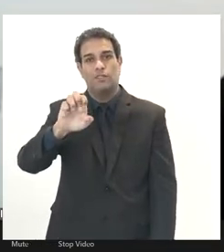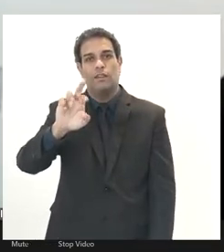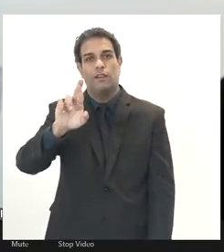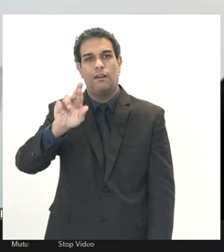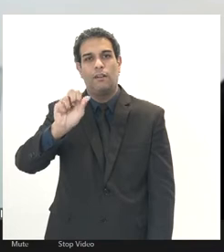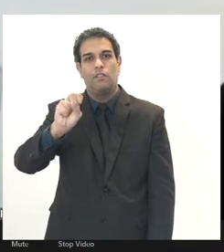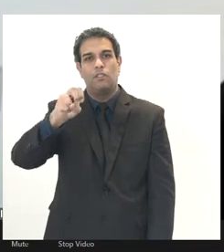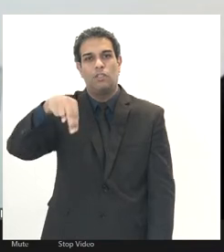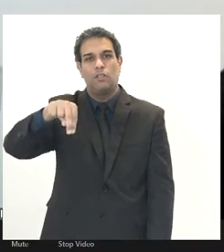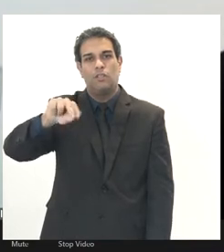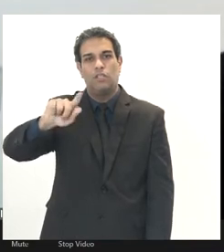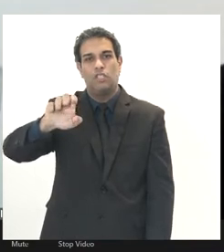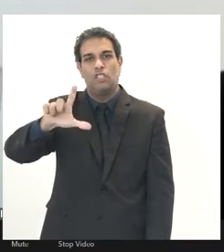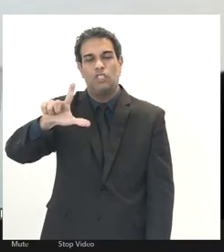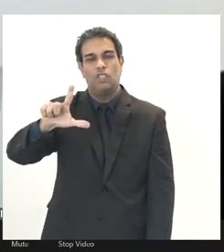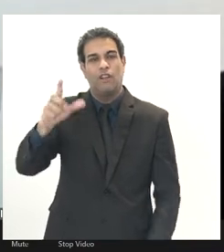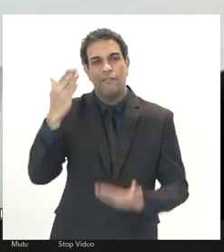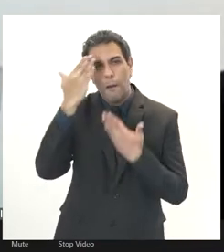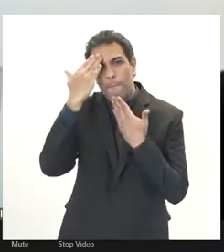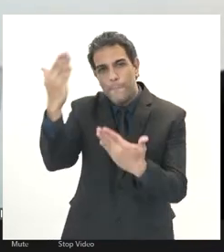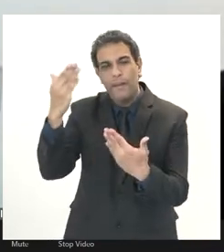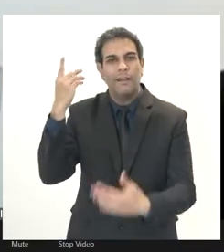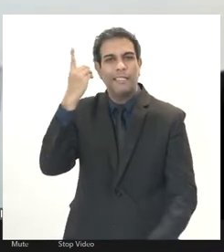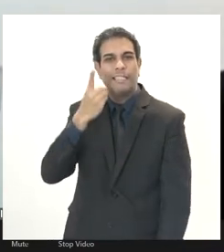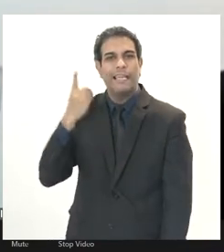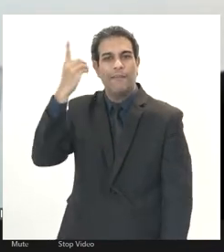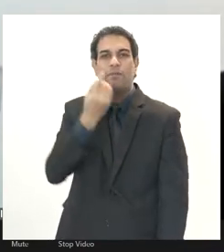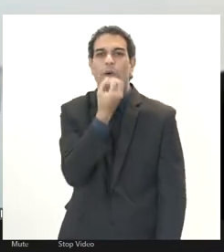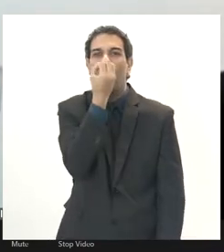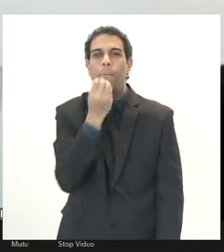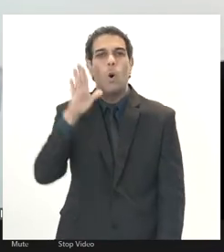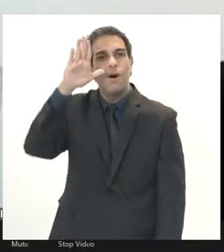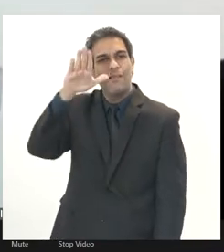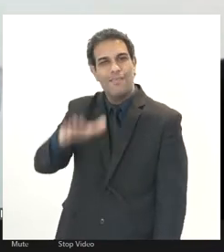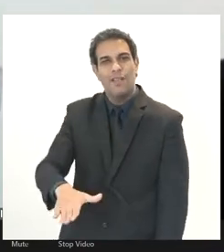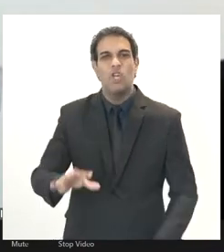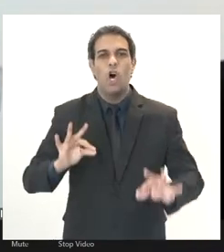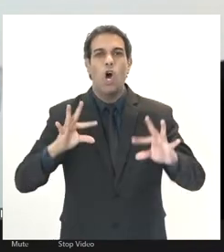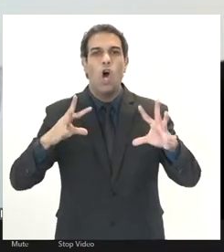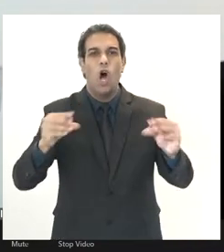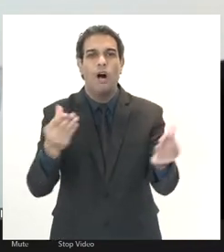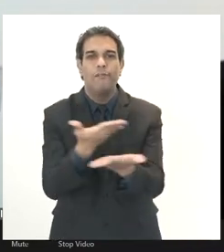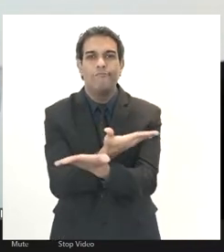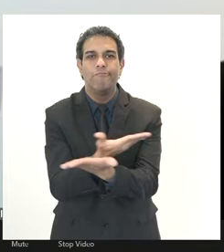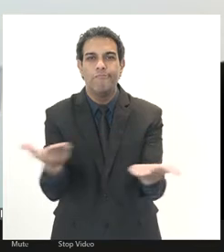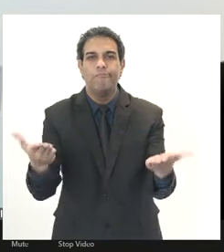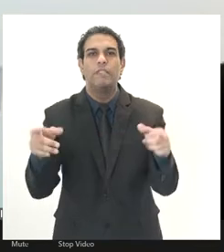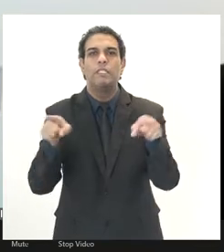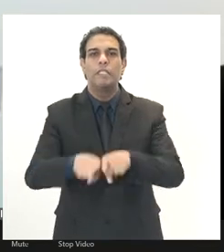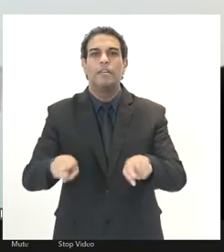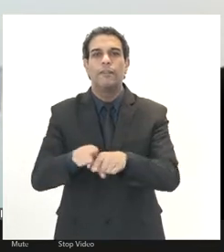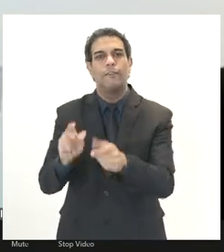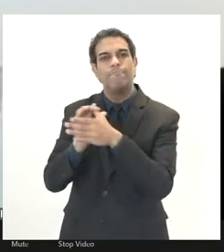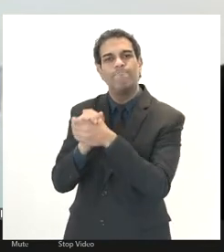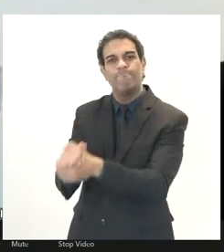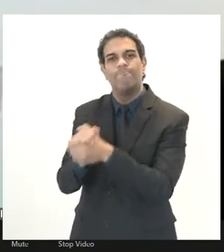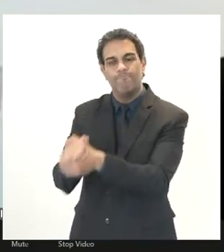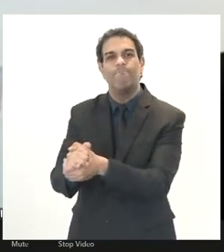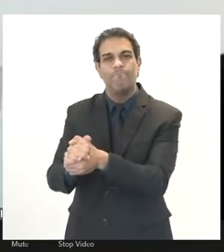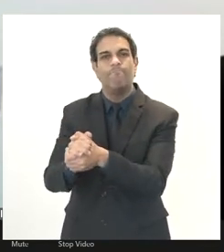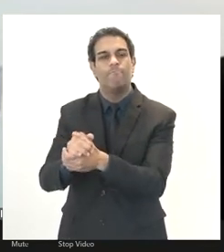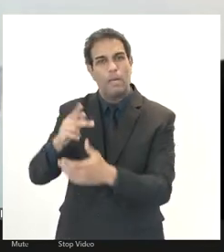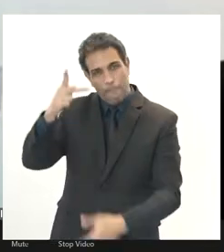Obrigado, deputado. Em primeiro lugar, boa tarde a todos e, especialmente, ao deputado Paulo Ramos,